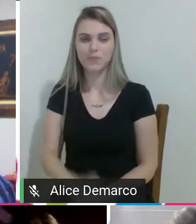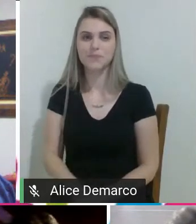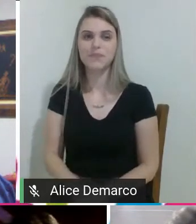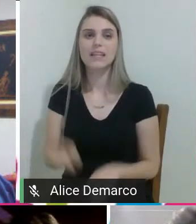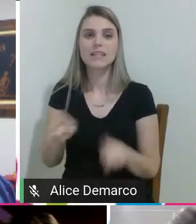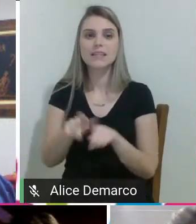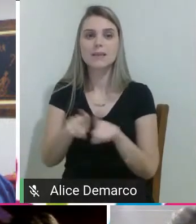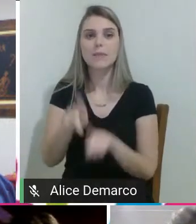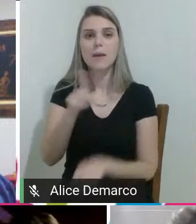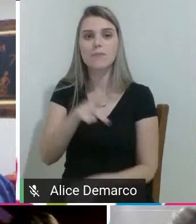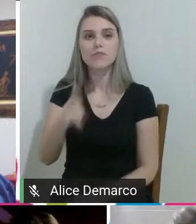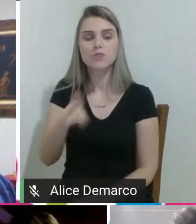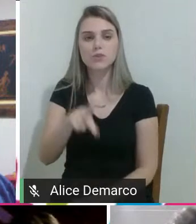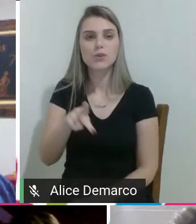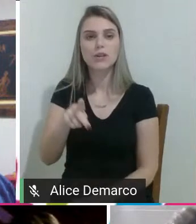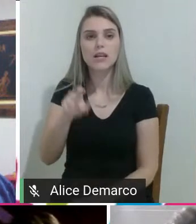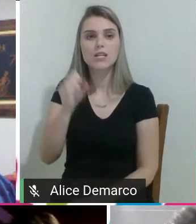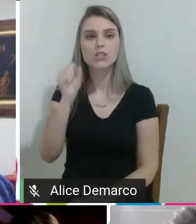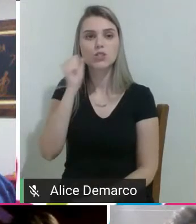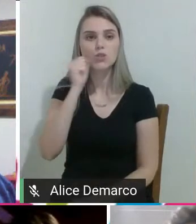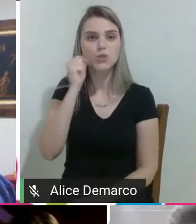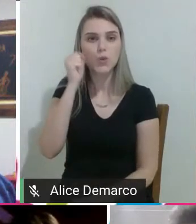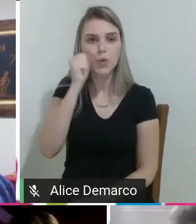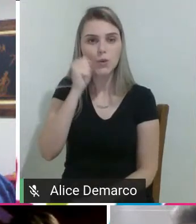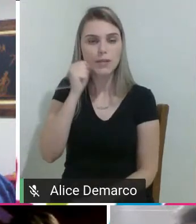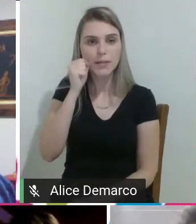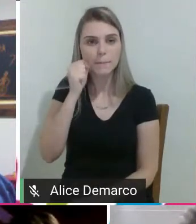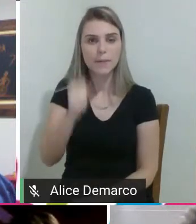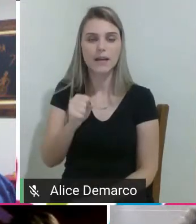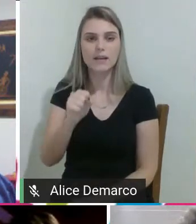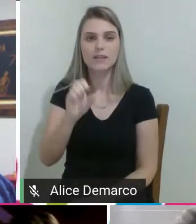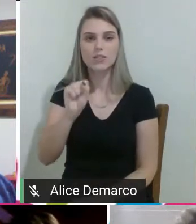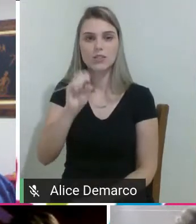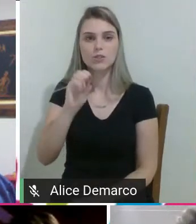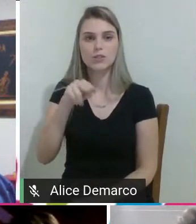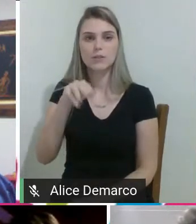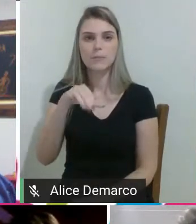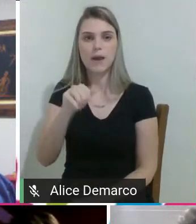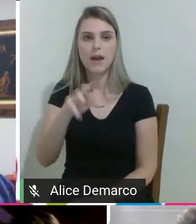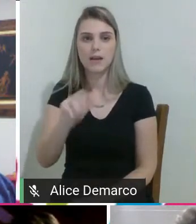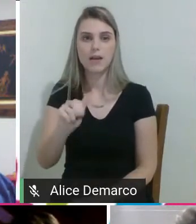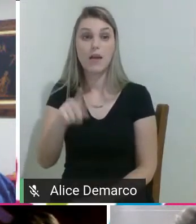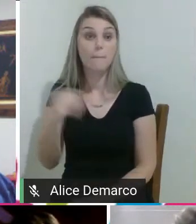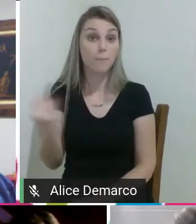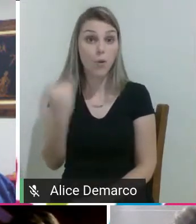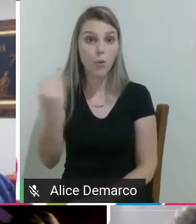professora Sônia Mara. É imprescindível a presença delas hoje aqui, né?